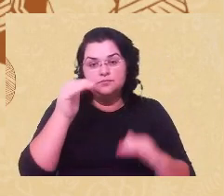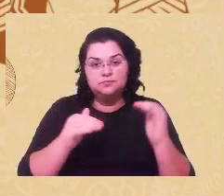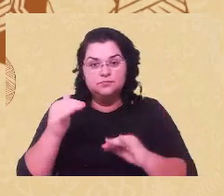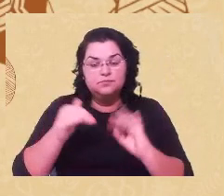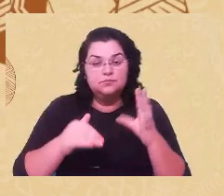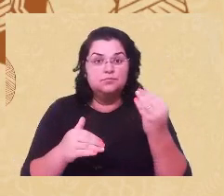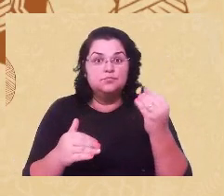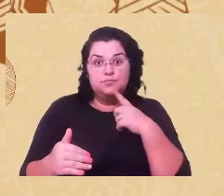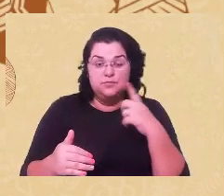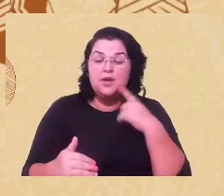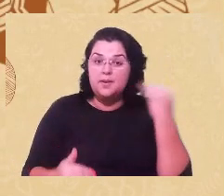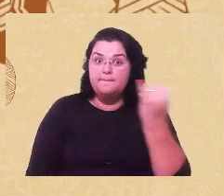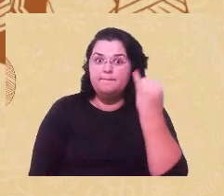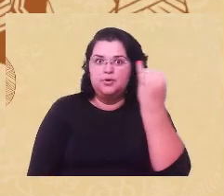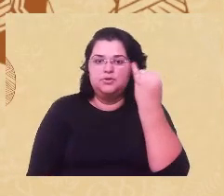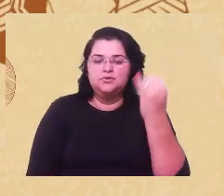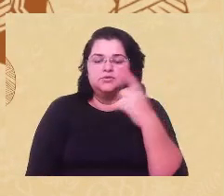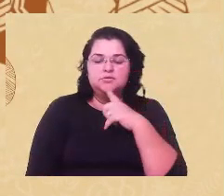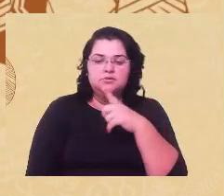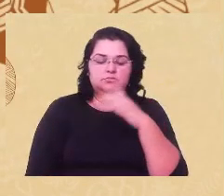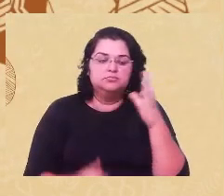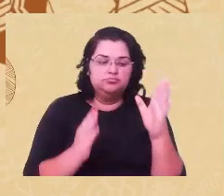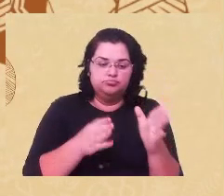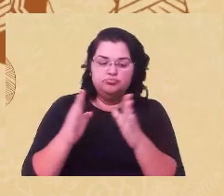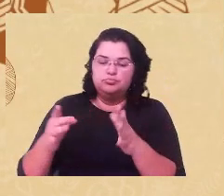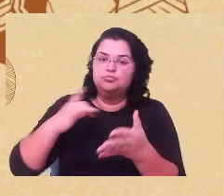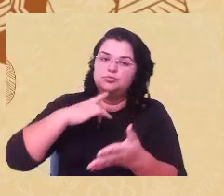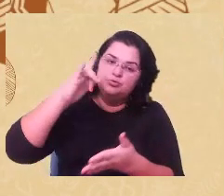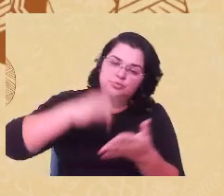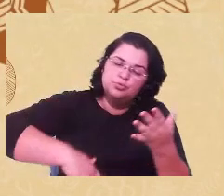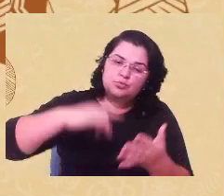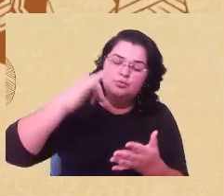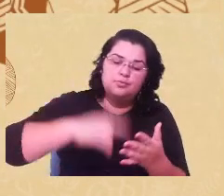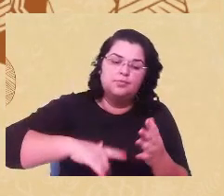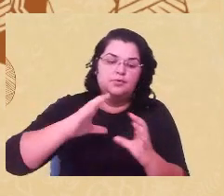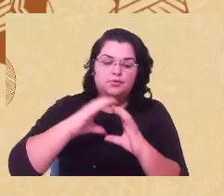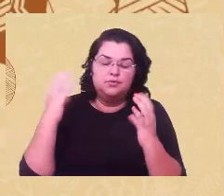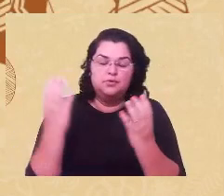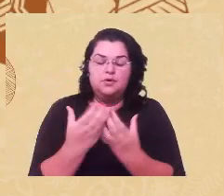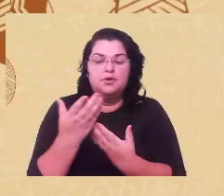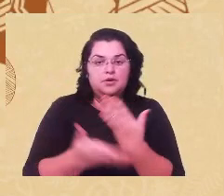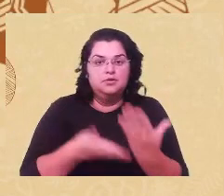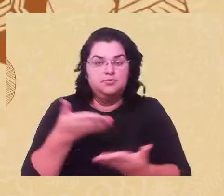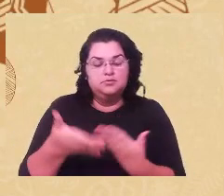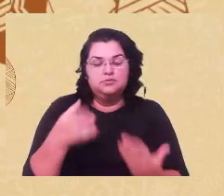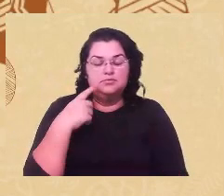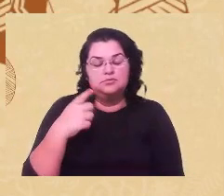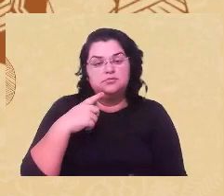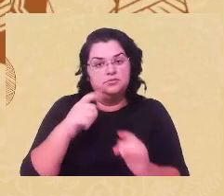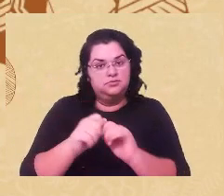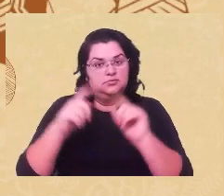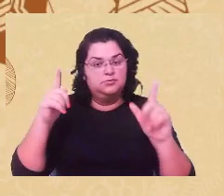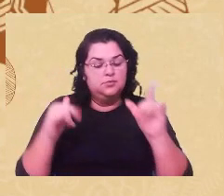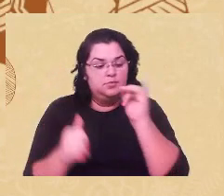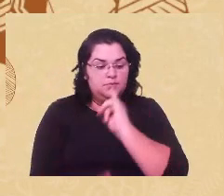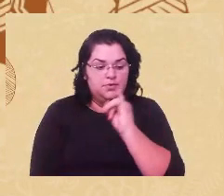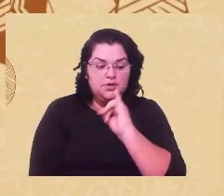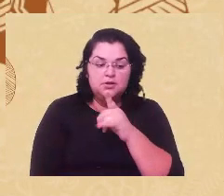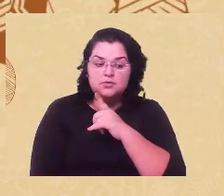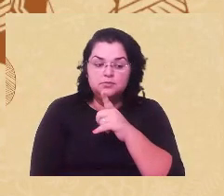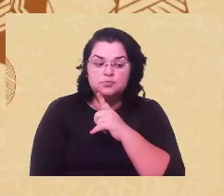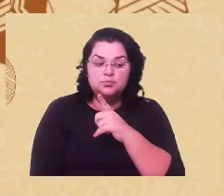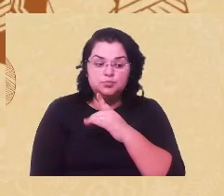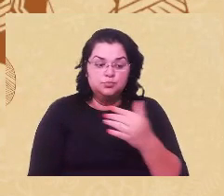explicitado, né, em alguns documentos que o Conselho Federal de Medicina tem publicado, por exemplo, para se posicionar